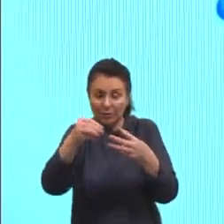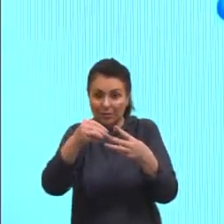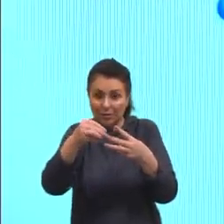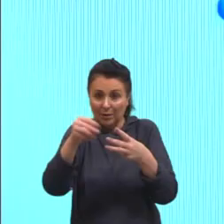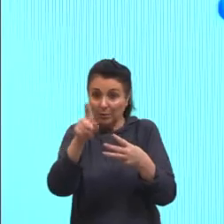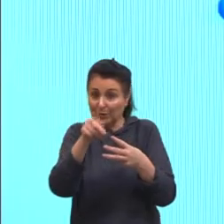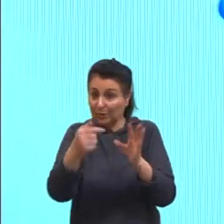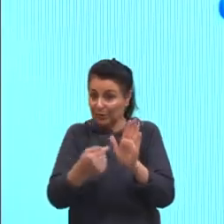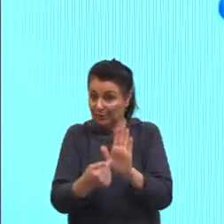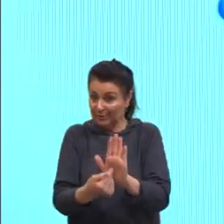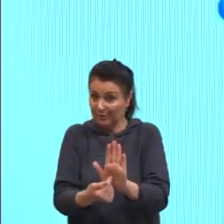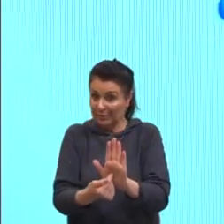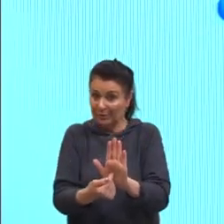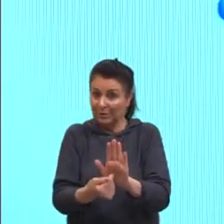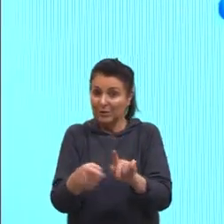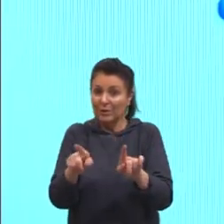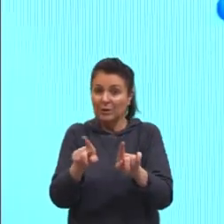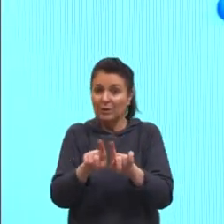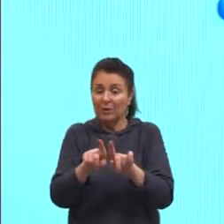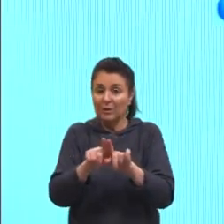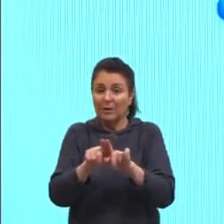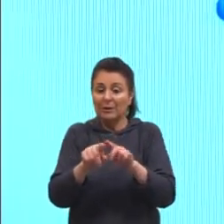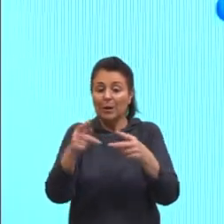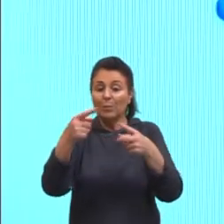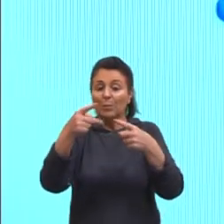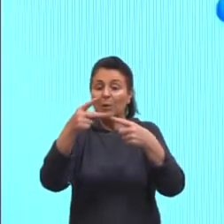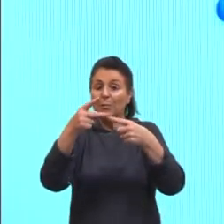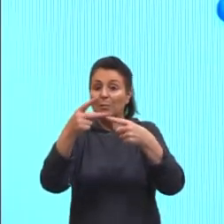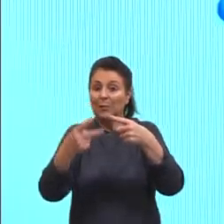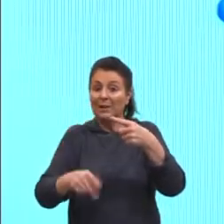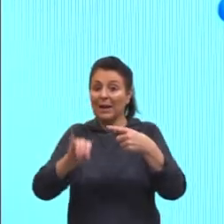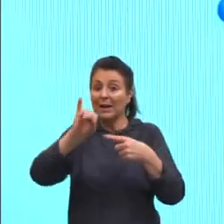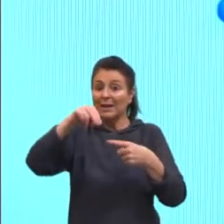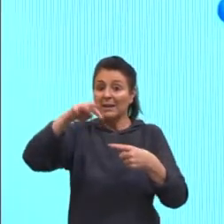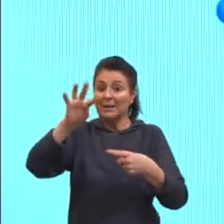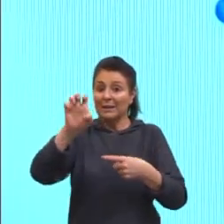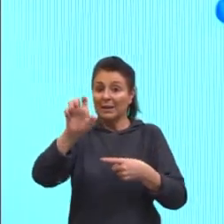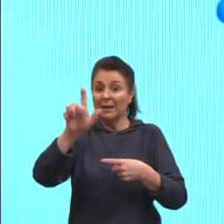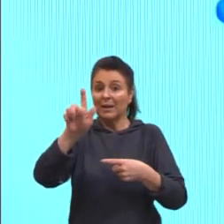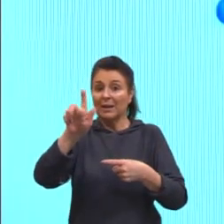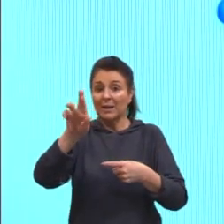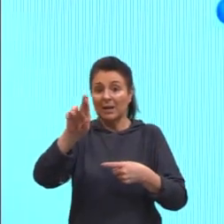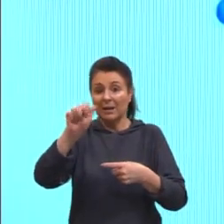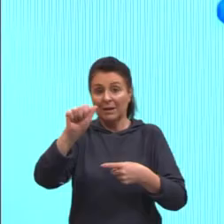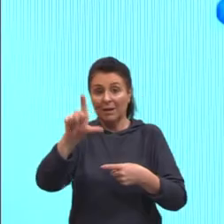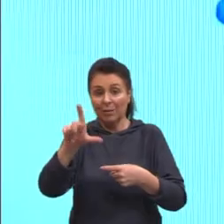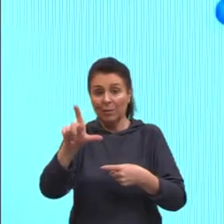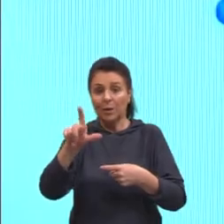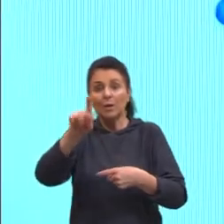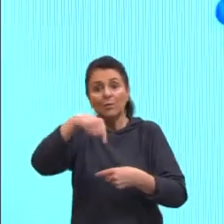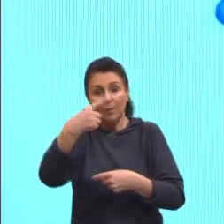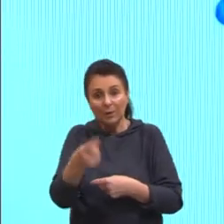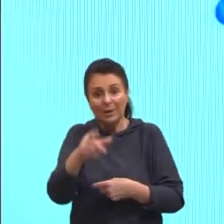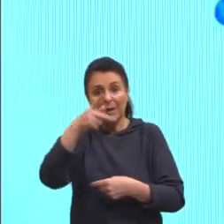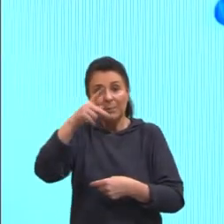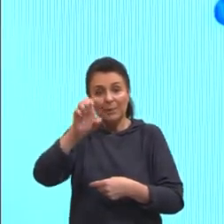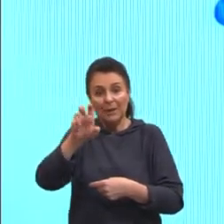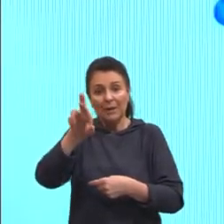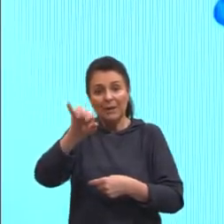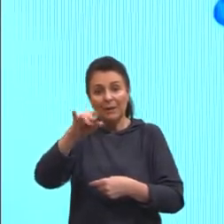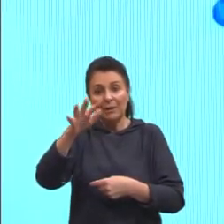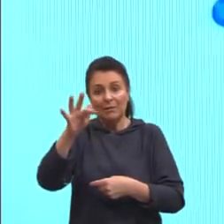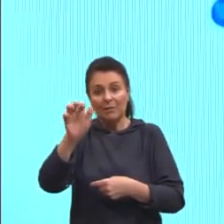externo. Aqui, então, temos uma proteína integral e uma proteína periférica. A